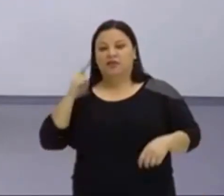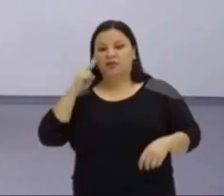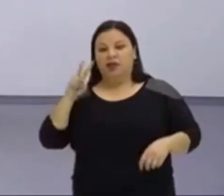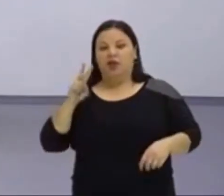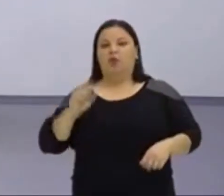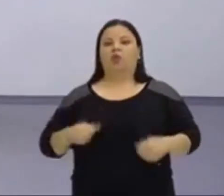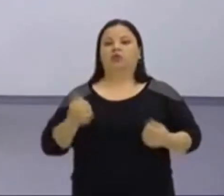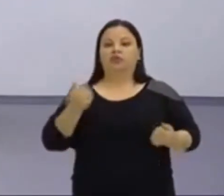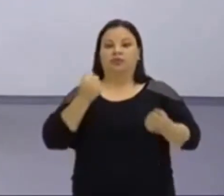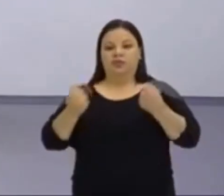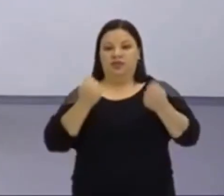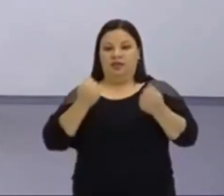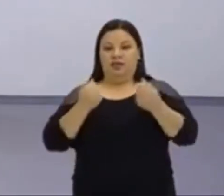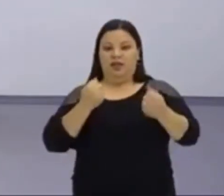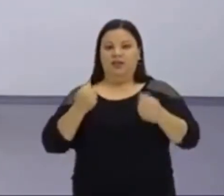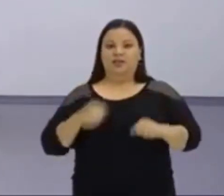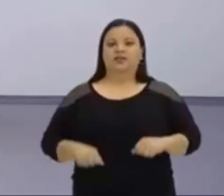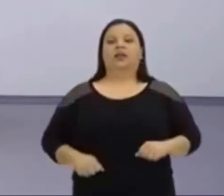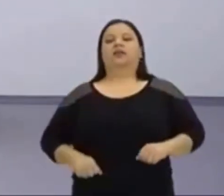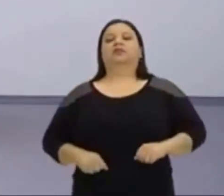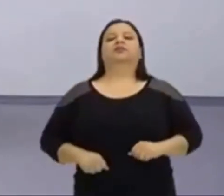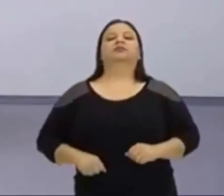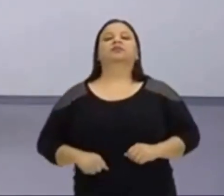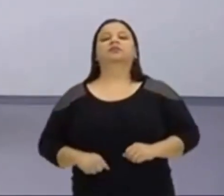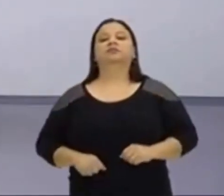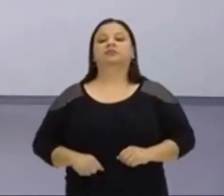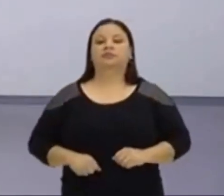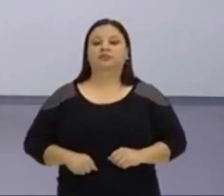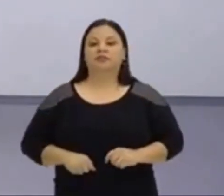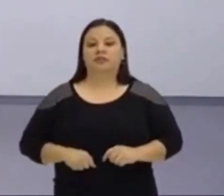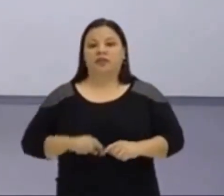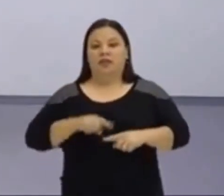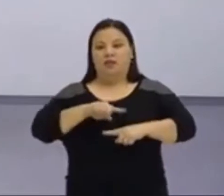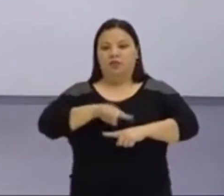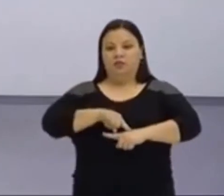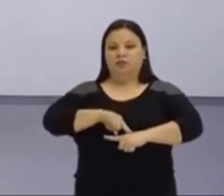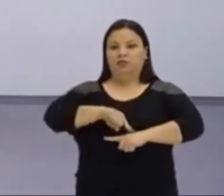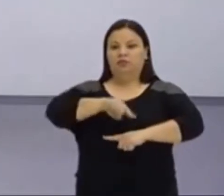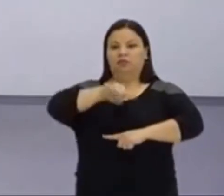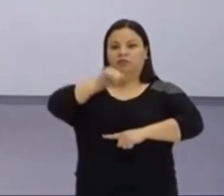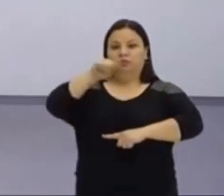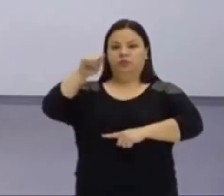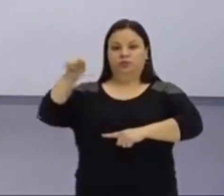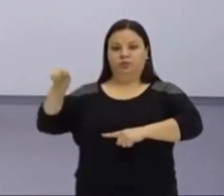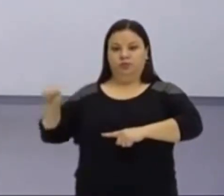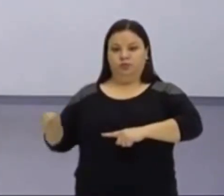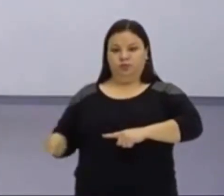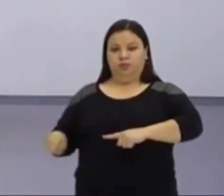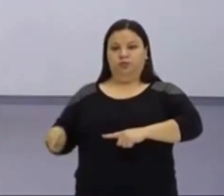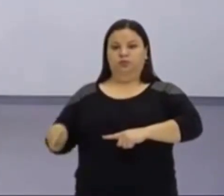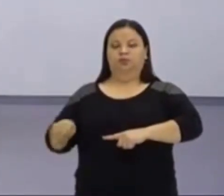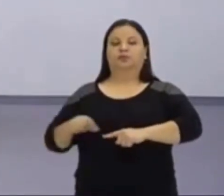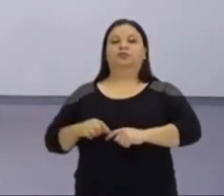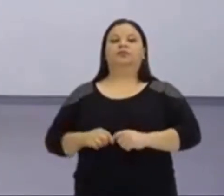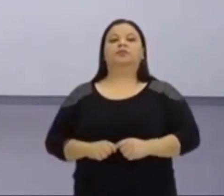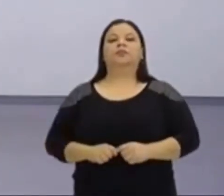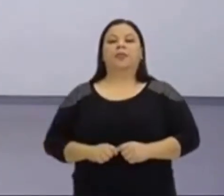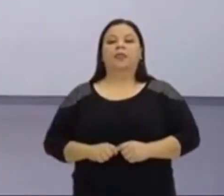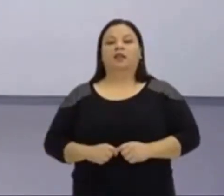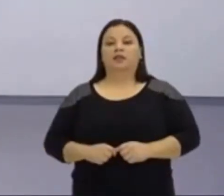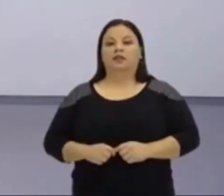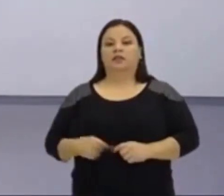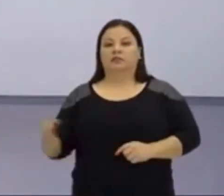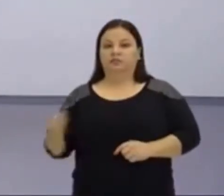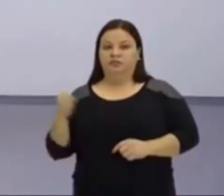analisar o gráfico aí, ver como se comporta essa questão da parábola. Verdade. E, assim, essa aula vai ser bastante interessante. Uma coisa que o Fernando